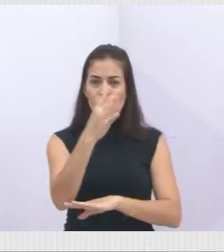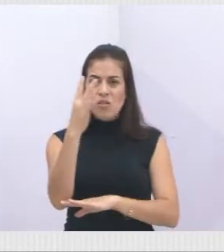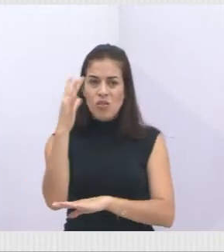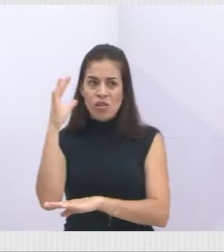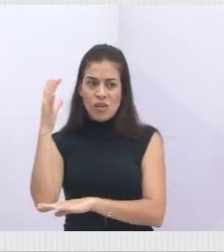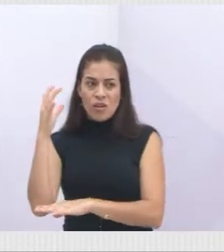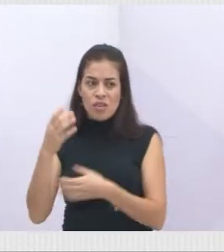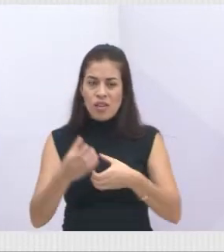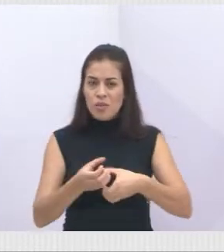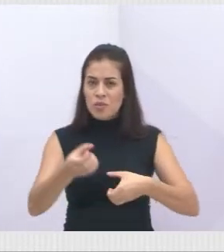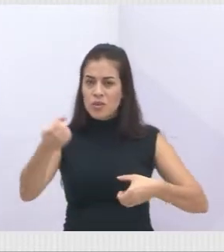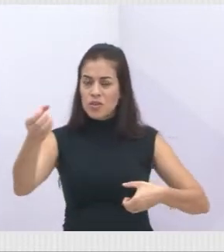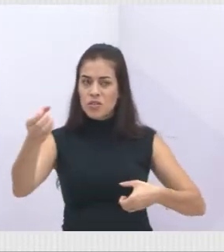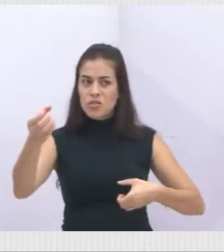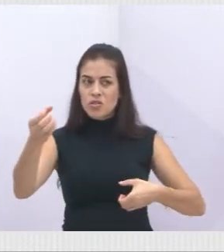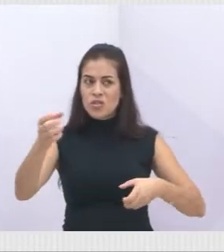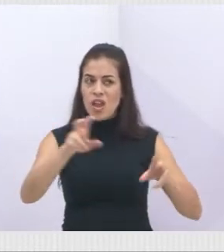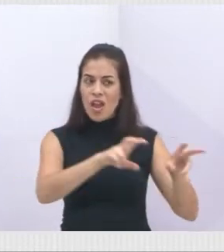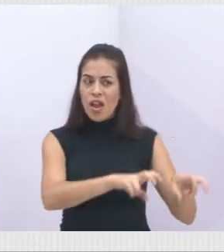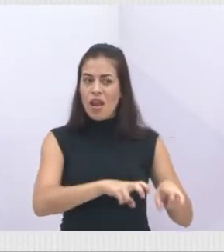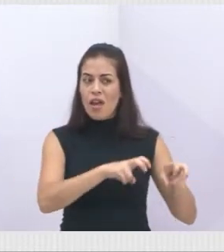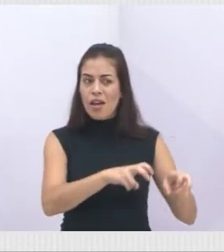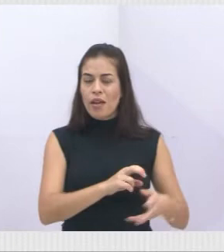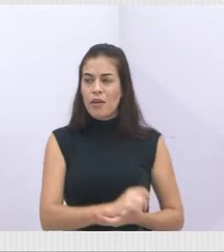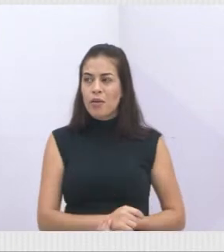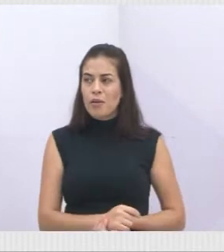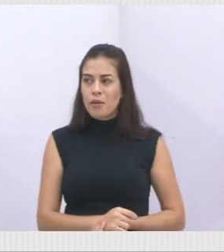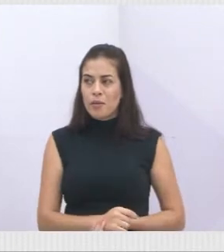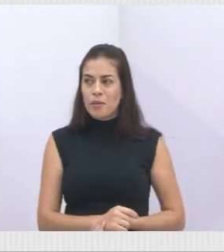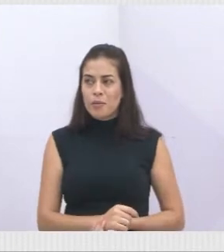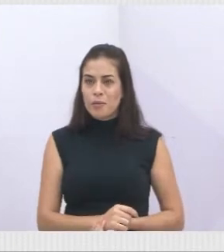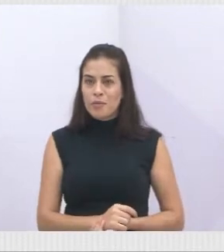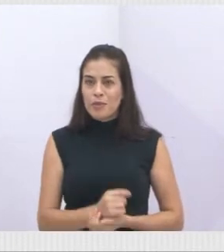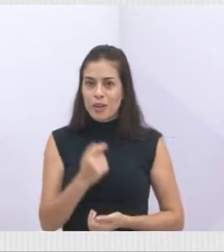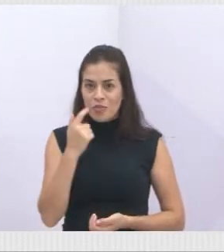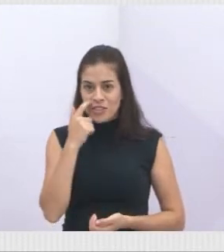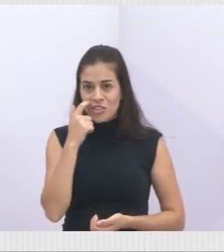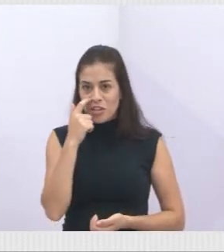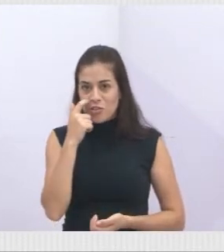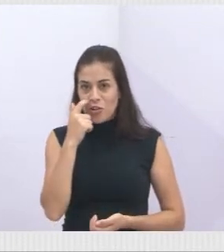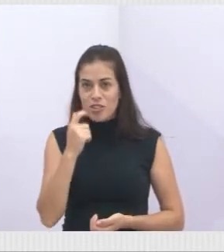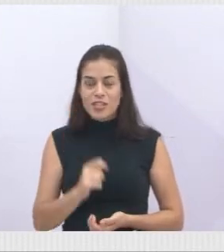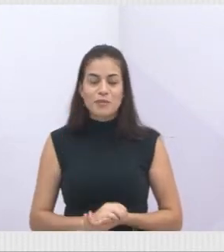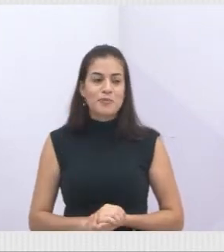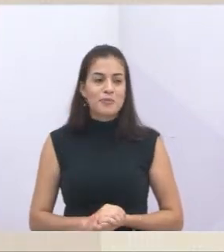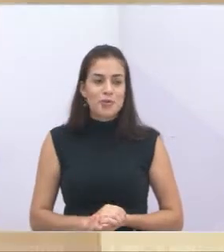agrônoma e eu entendo que, para o município, a gente tem que ter uma visão